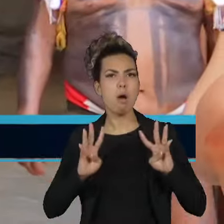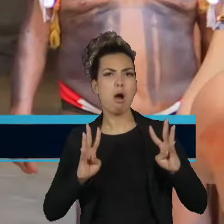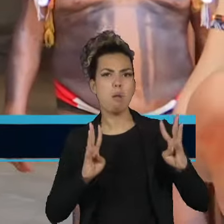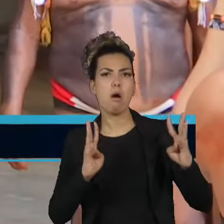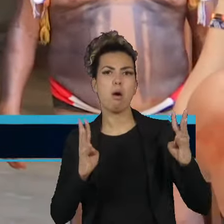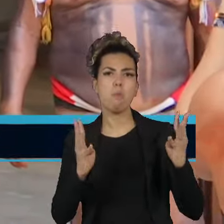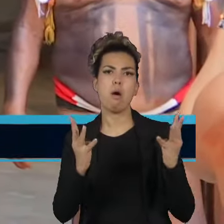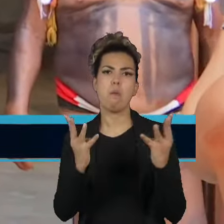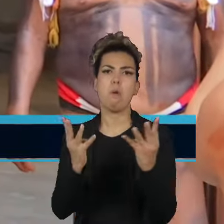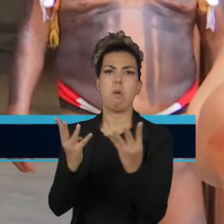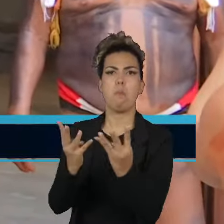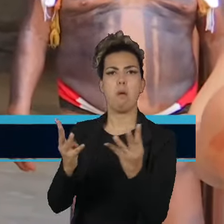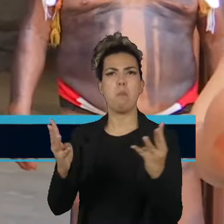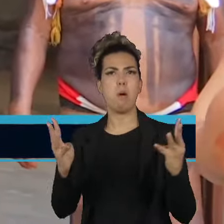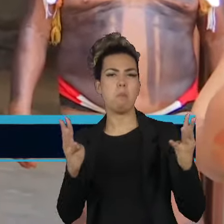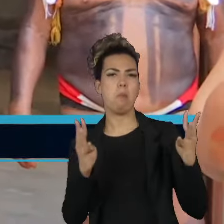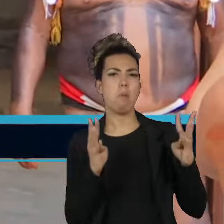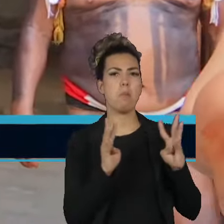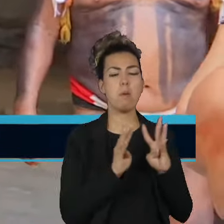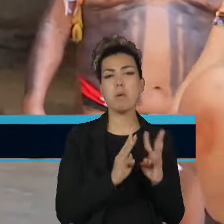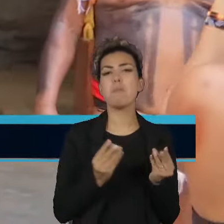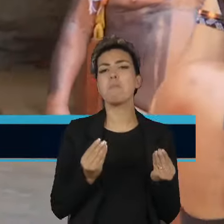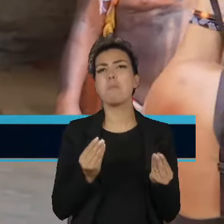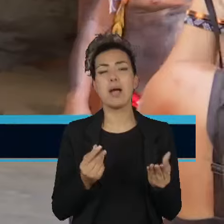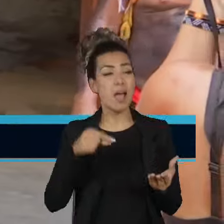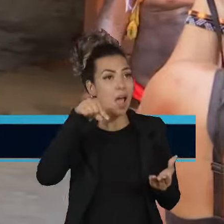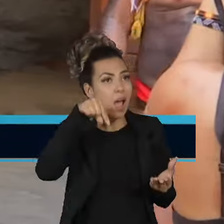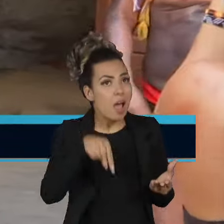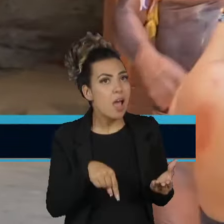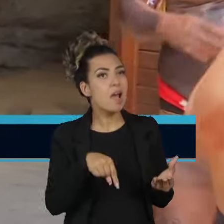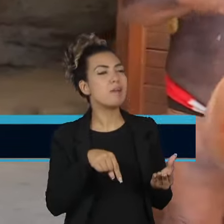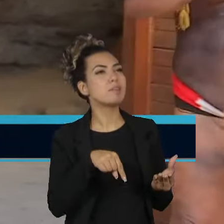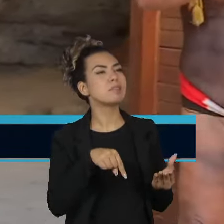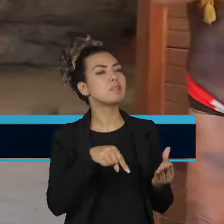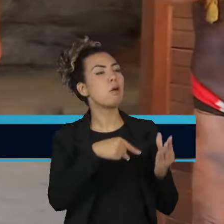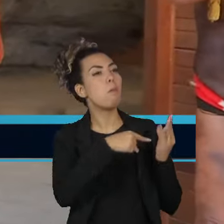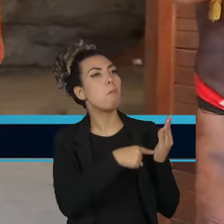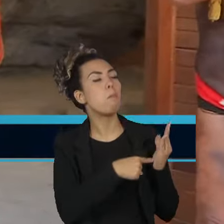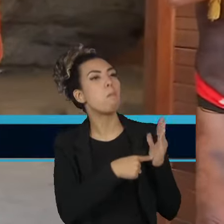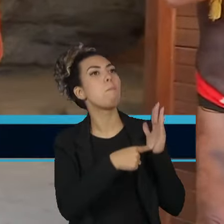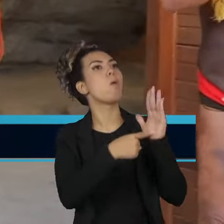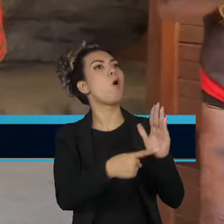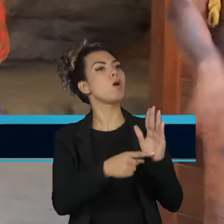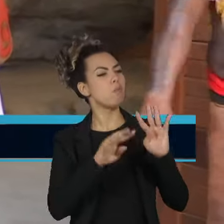Esse aqui é um instrumento que vai mostrar a nossa...